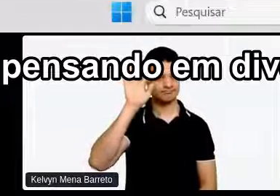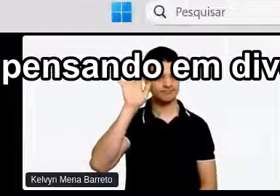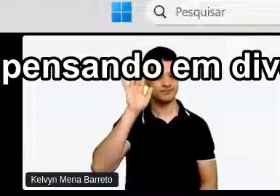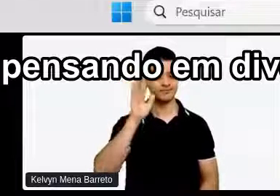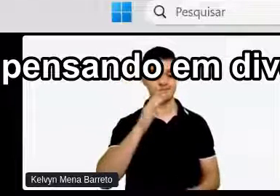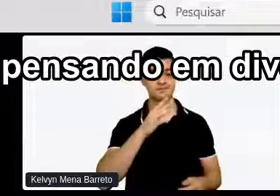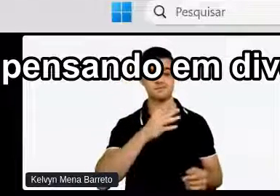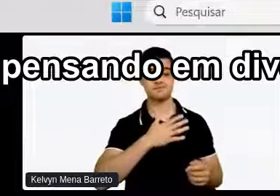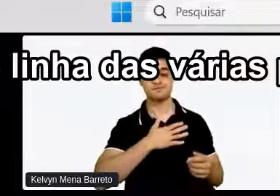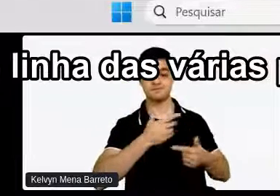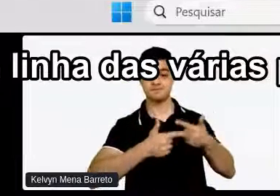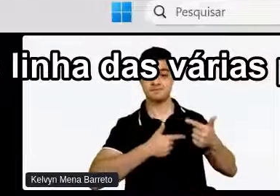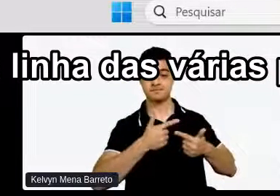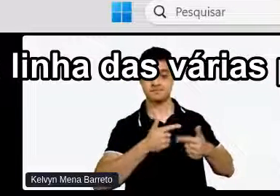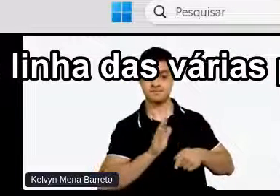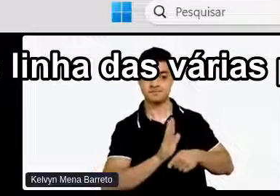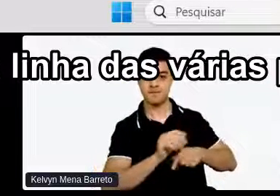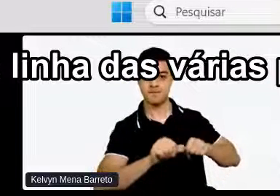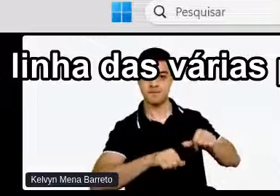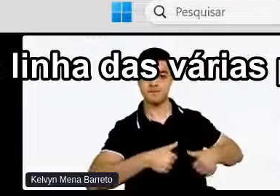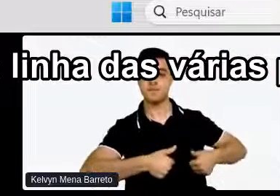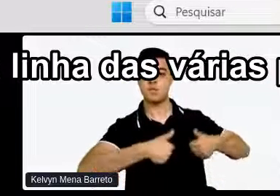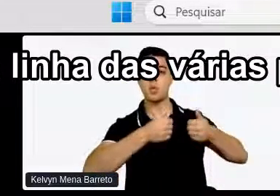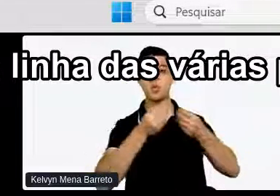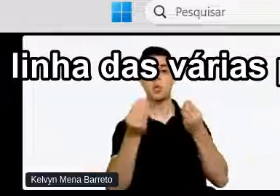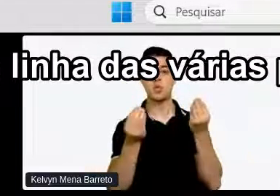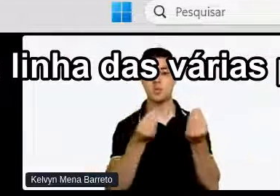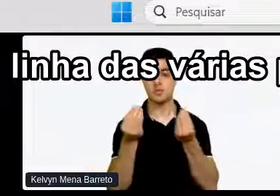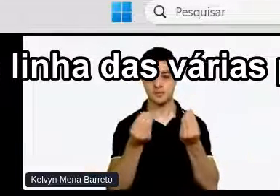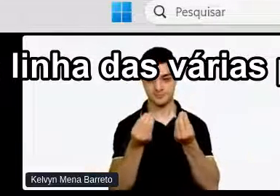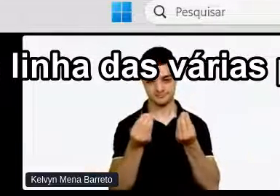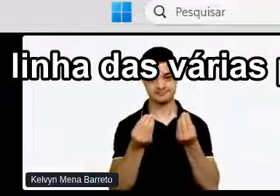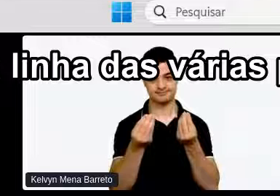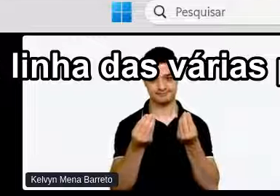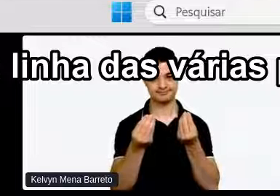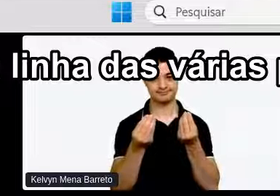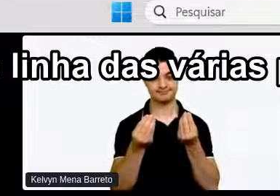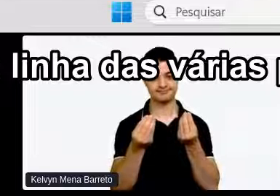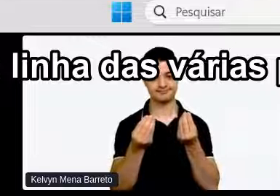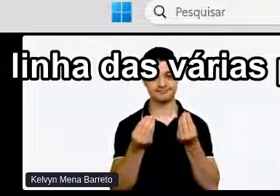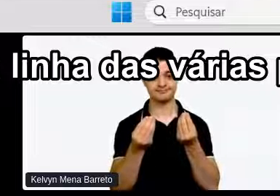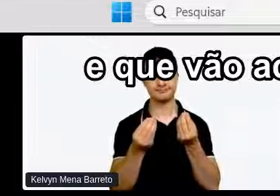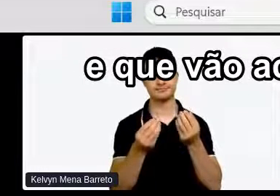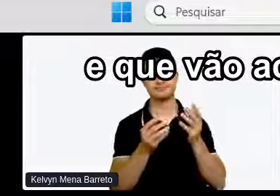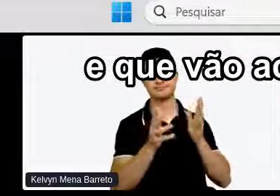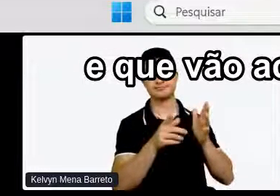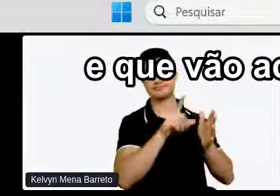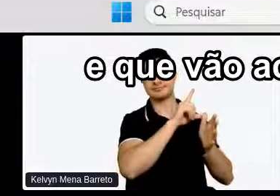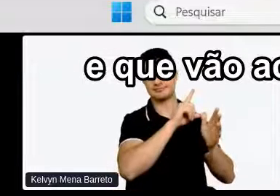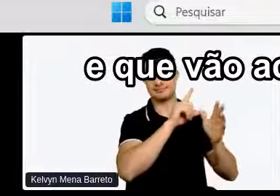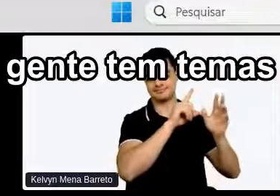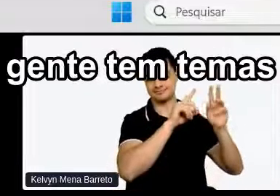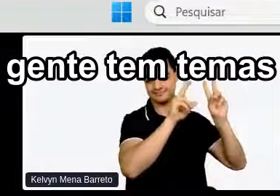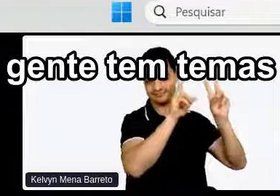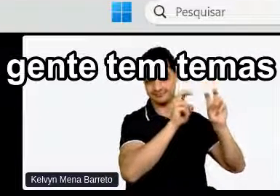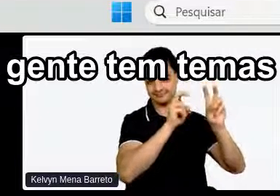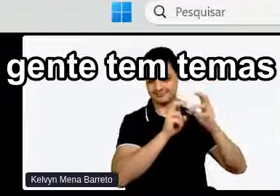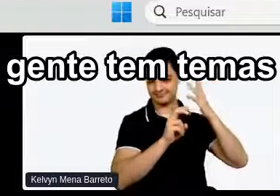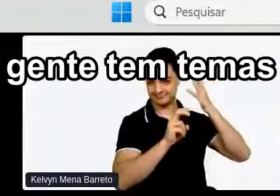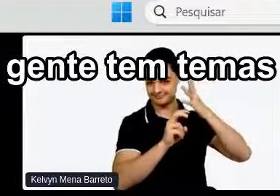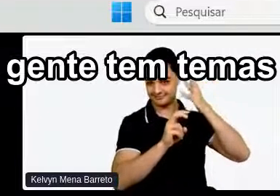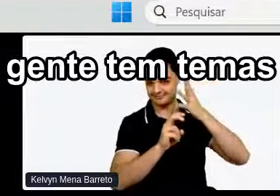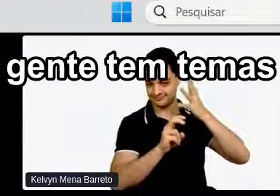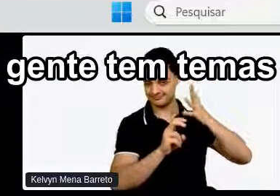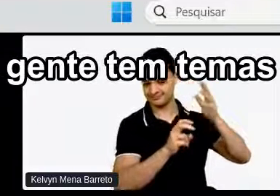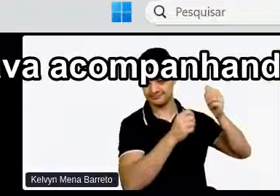diversidade, inclusão Na mesma linha Das várias palestras que já aconteceram E vão acontecer hoje A gente tem temas